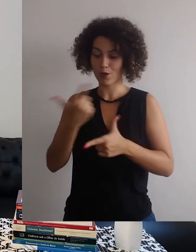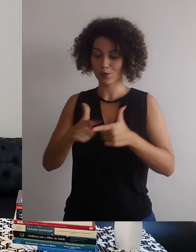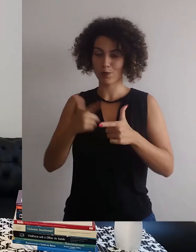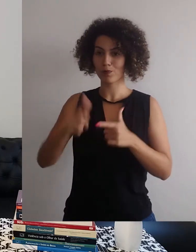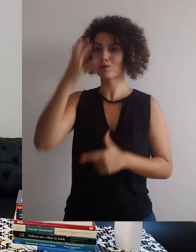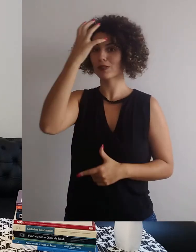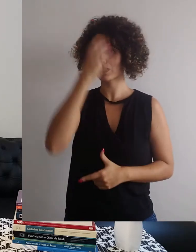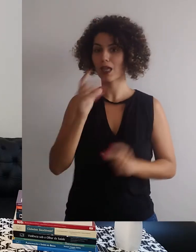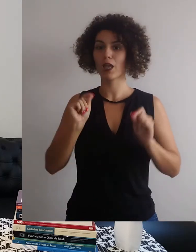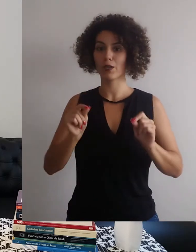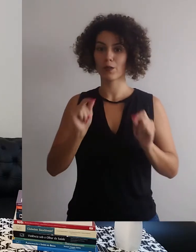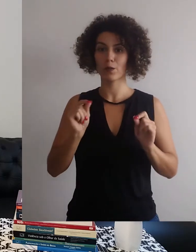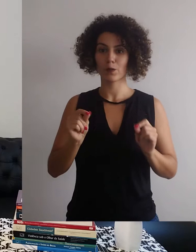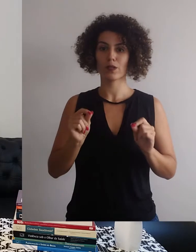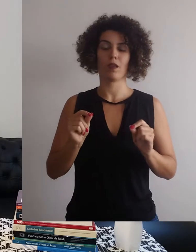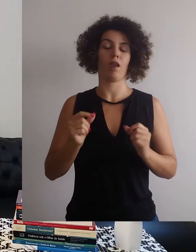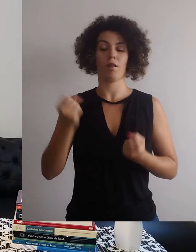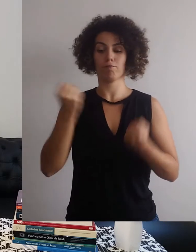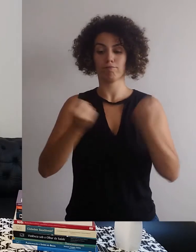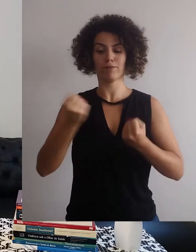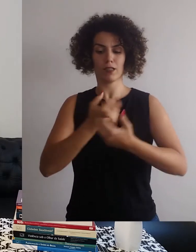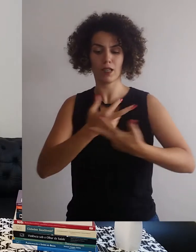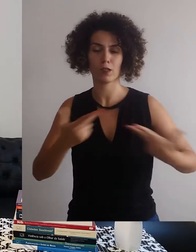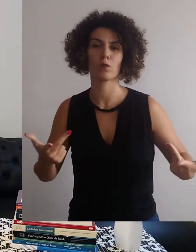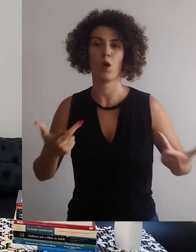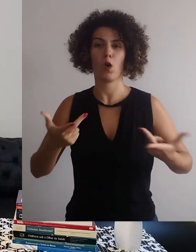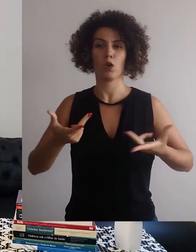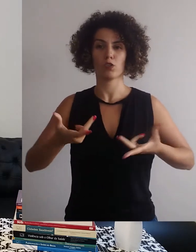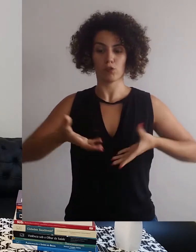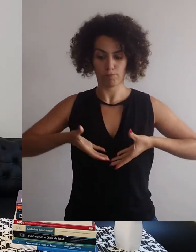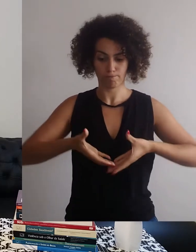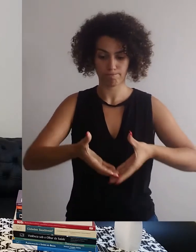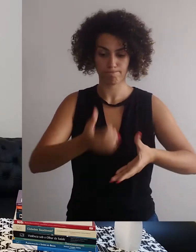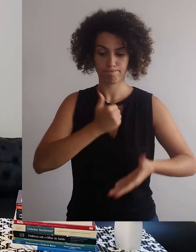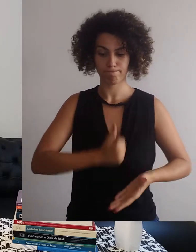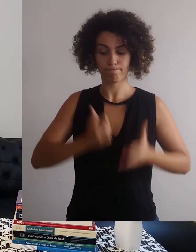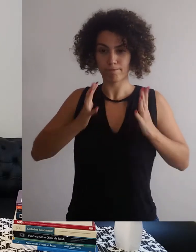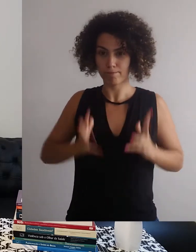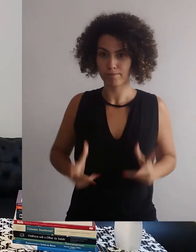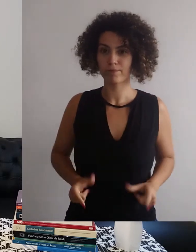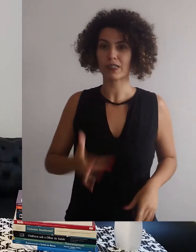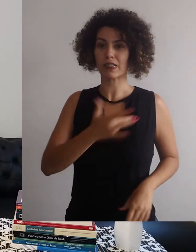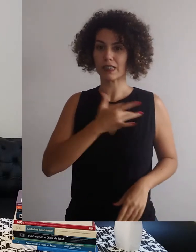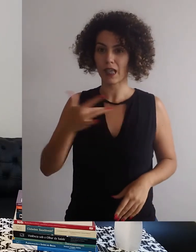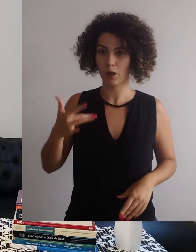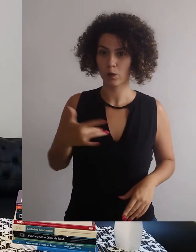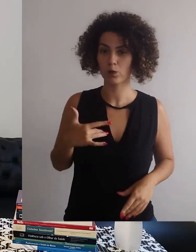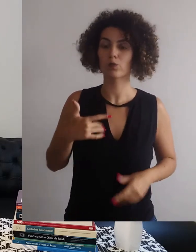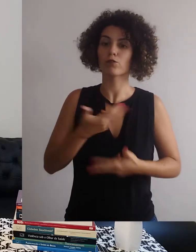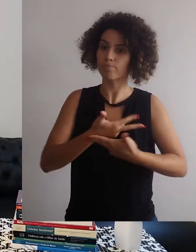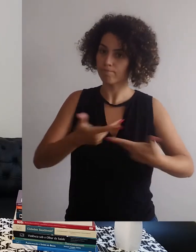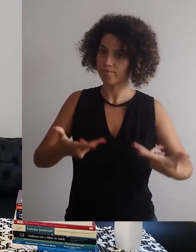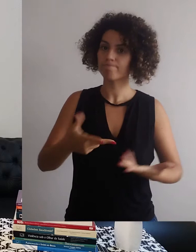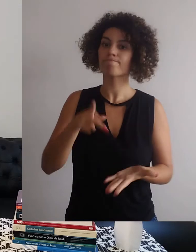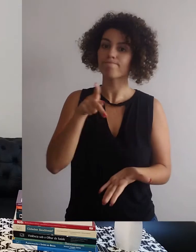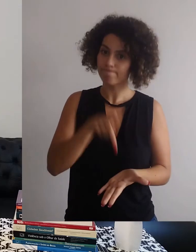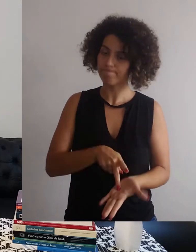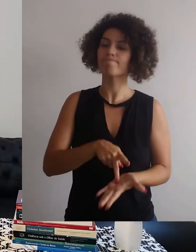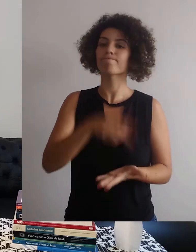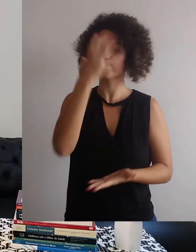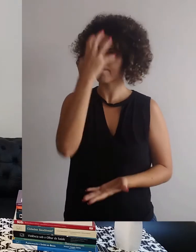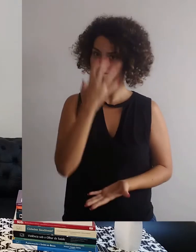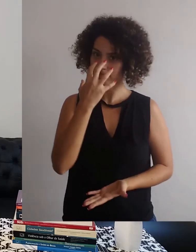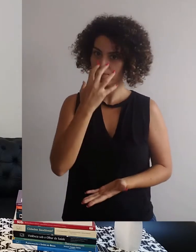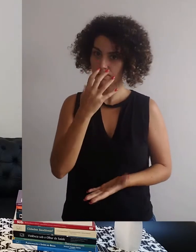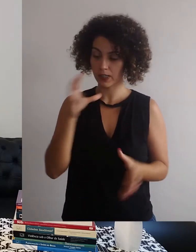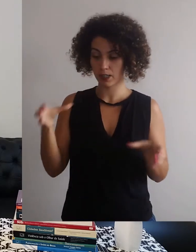agravar, como, por exemplo, problemas derivados do saneamento, da questão do transporte, da moradia e da saúde começam a virar problemas